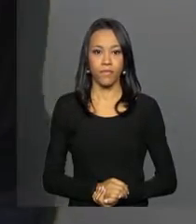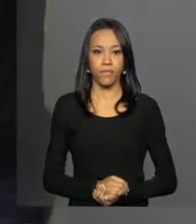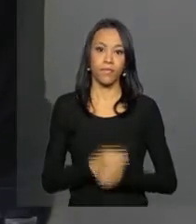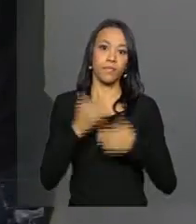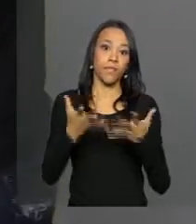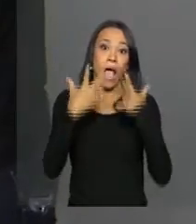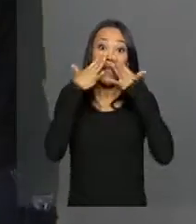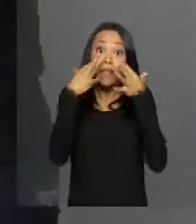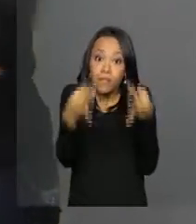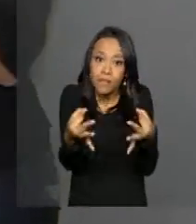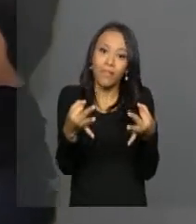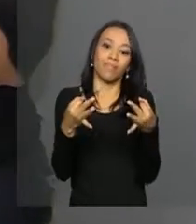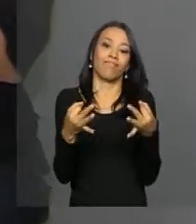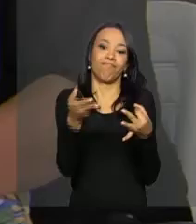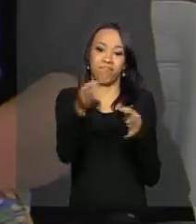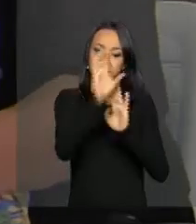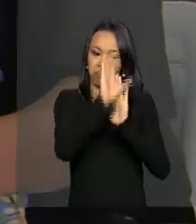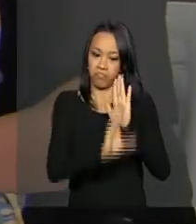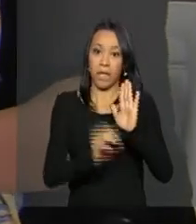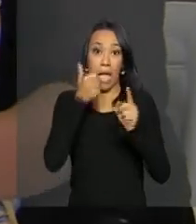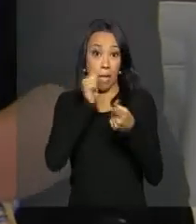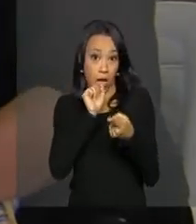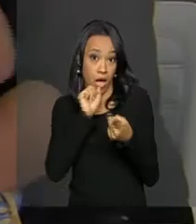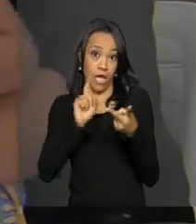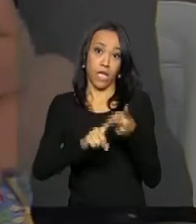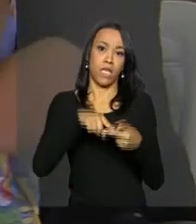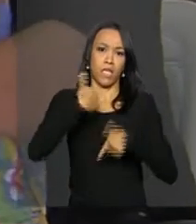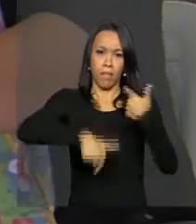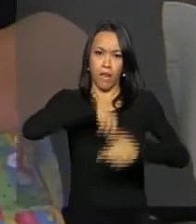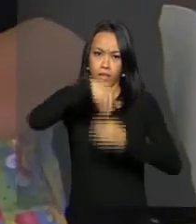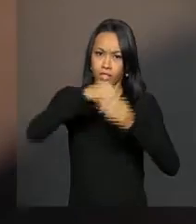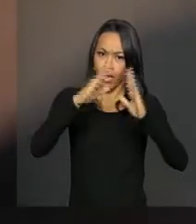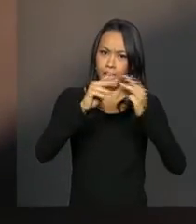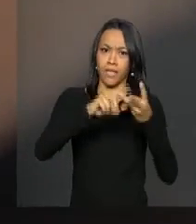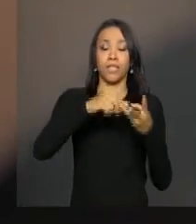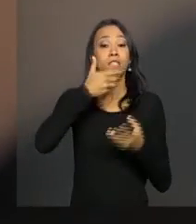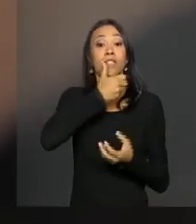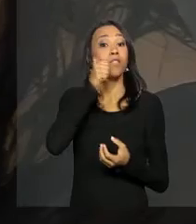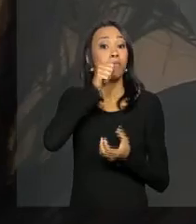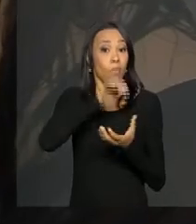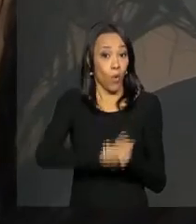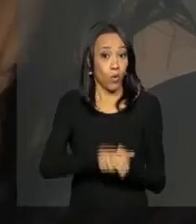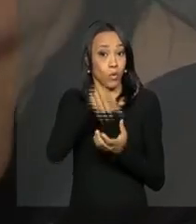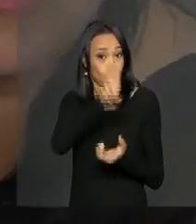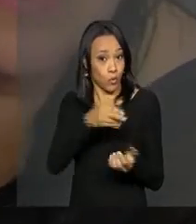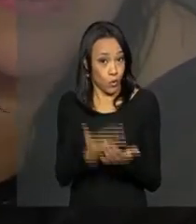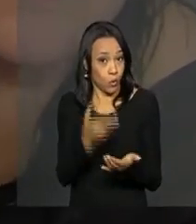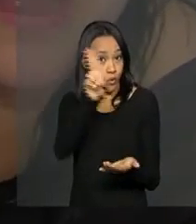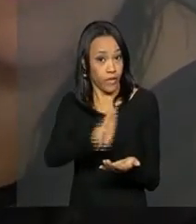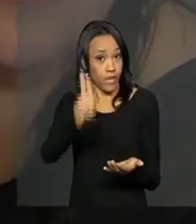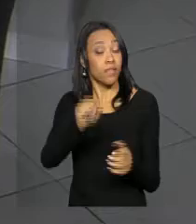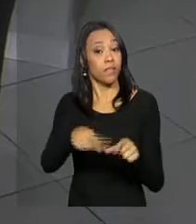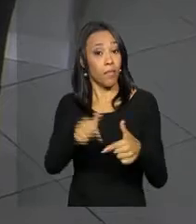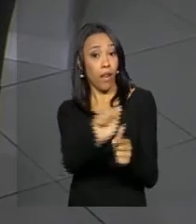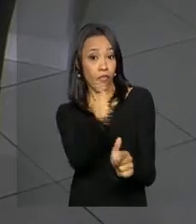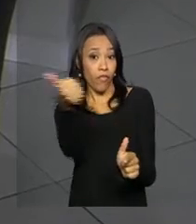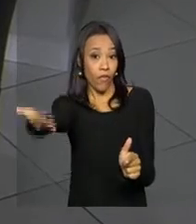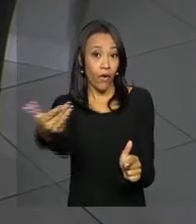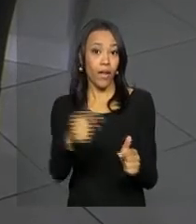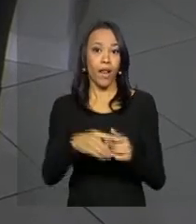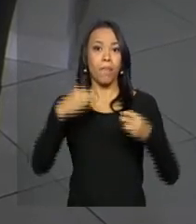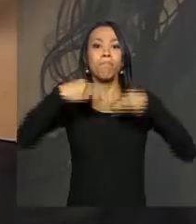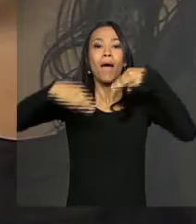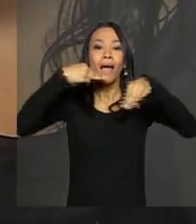Atenção para o currículo. Kedna é mãe, dona de casa, esposa, universitária e trabalha fora como operadora de